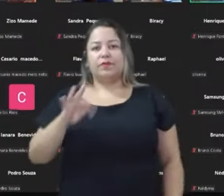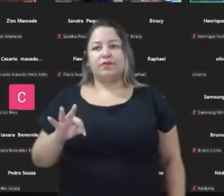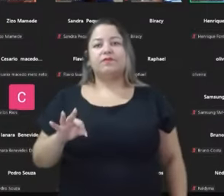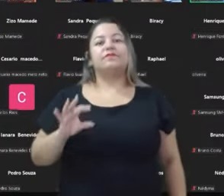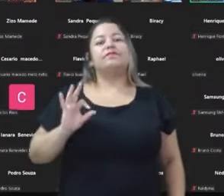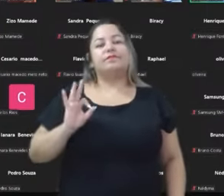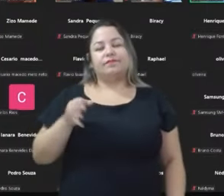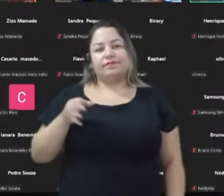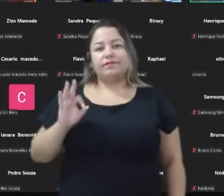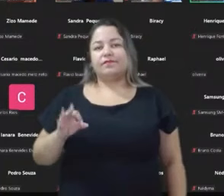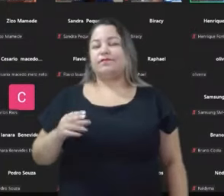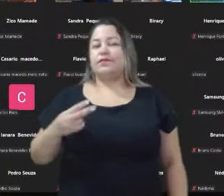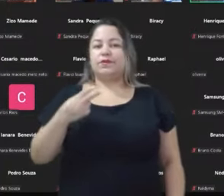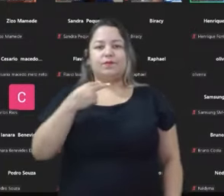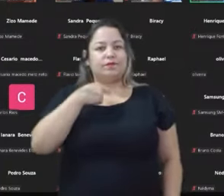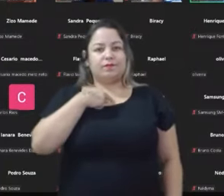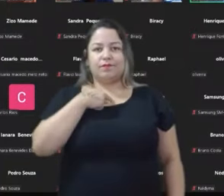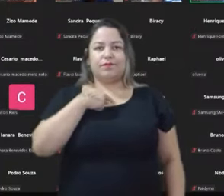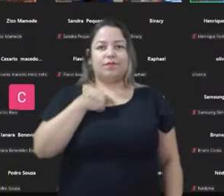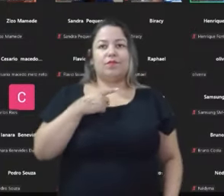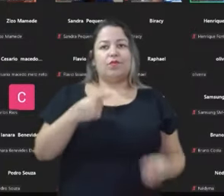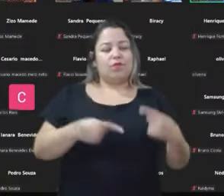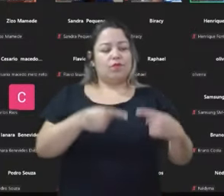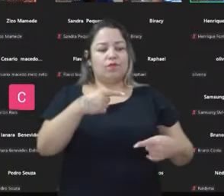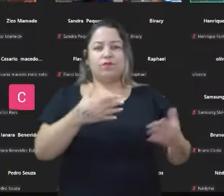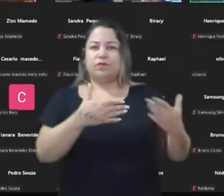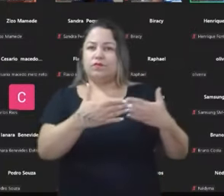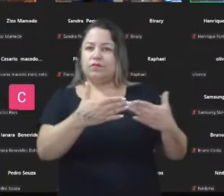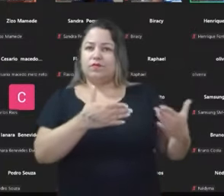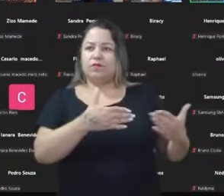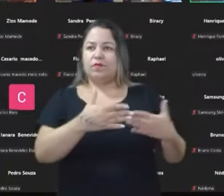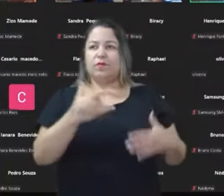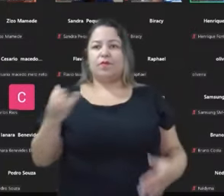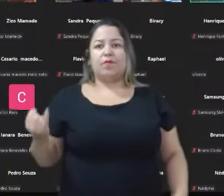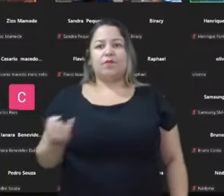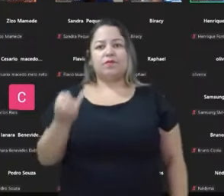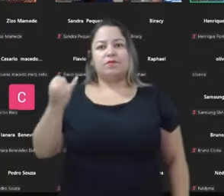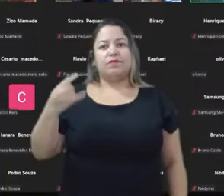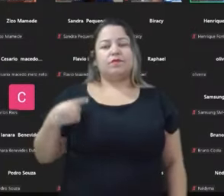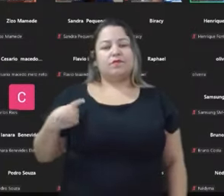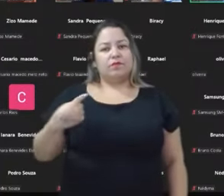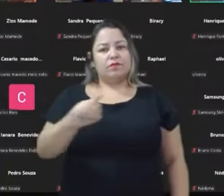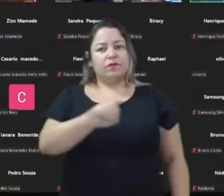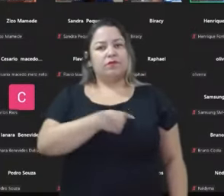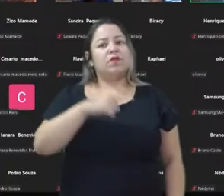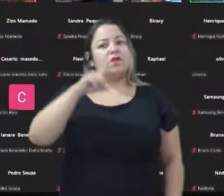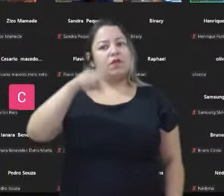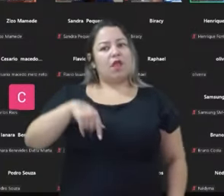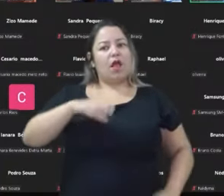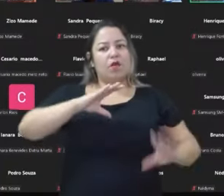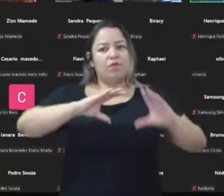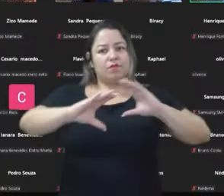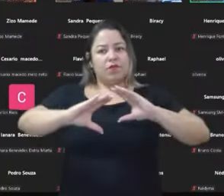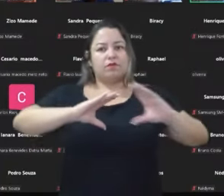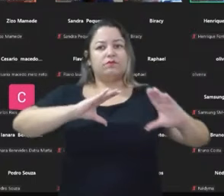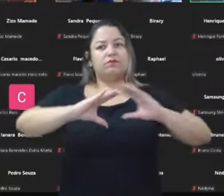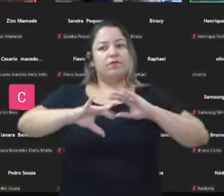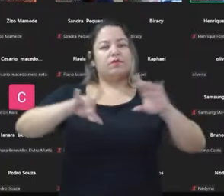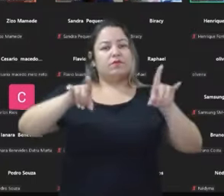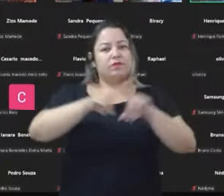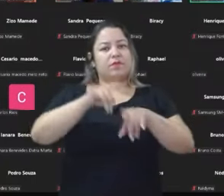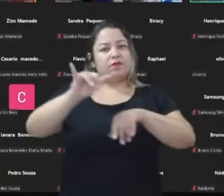Certamente nós não poderíamos deixar de discutir algo que é tão importante para nós, que é a comunicação. A comunicação